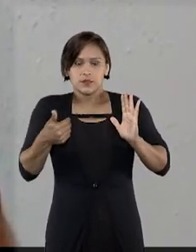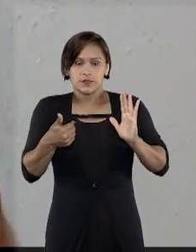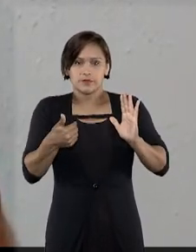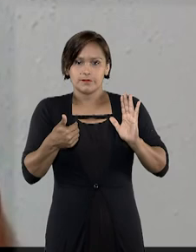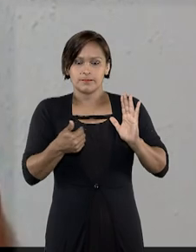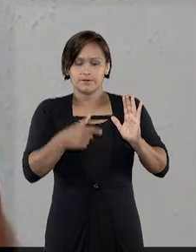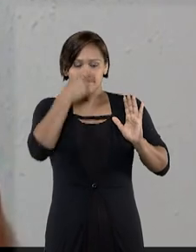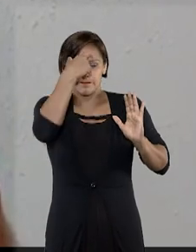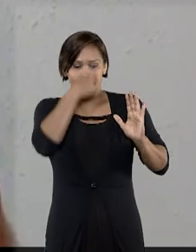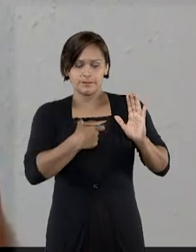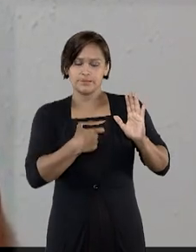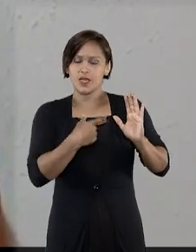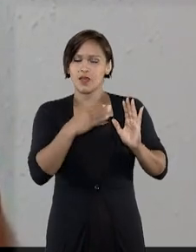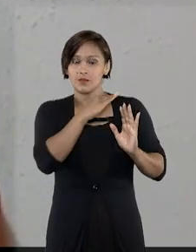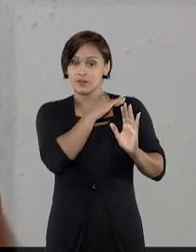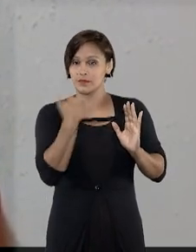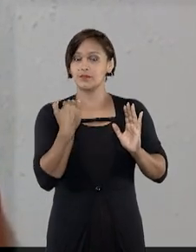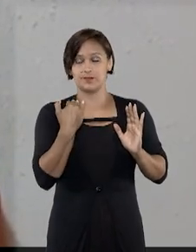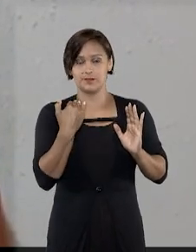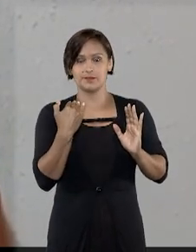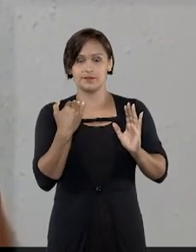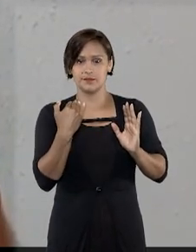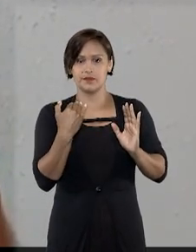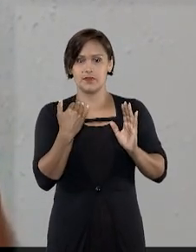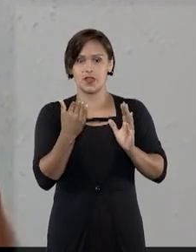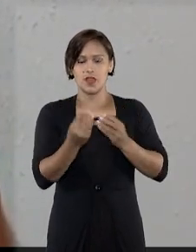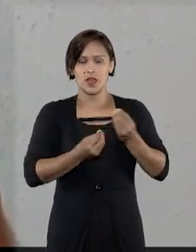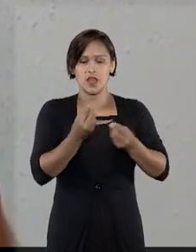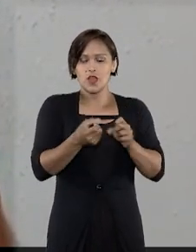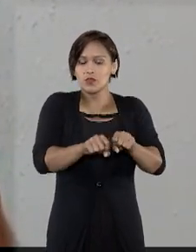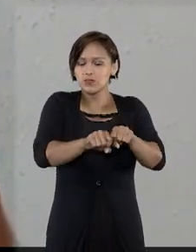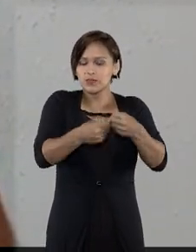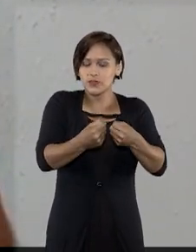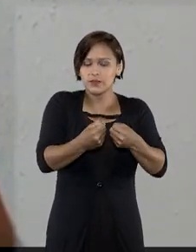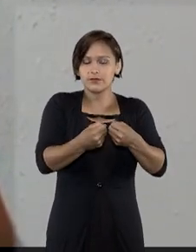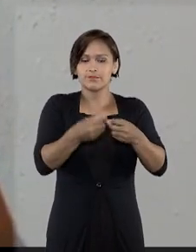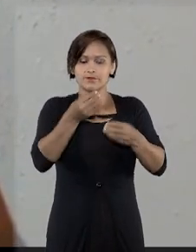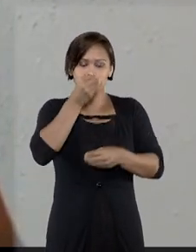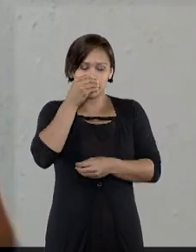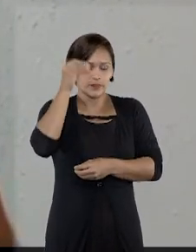é como matar, é como destruir toda,